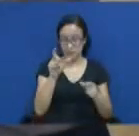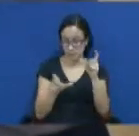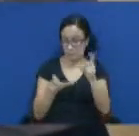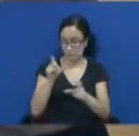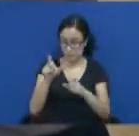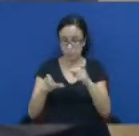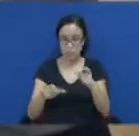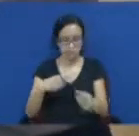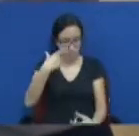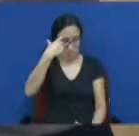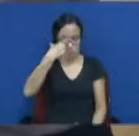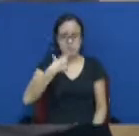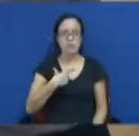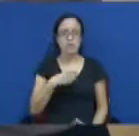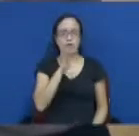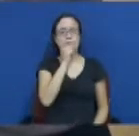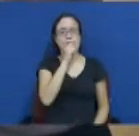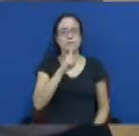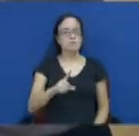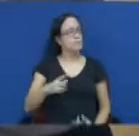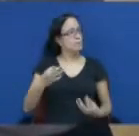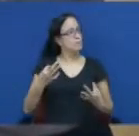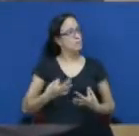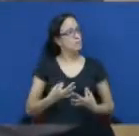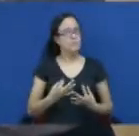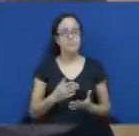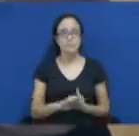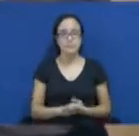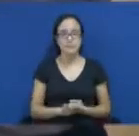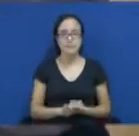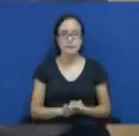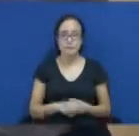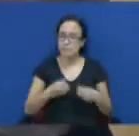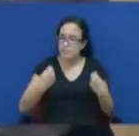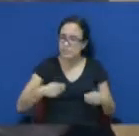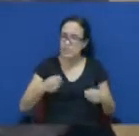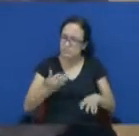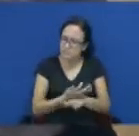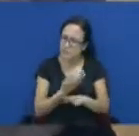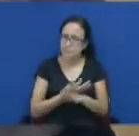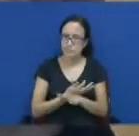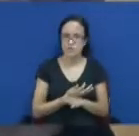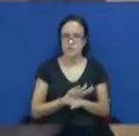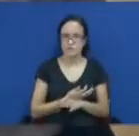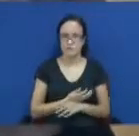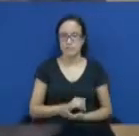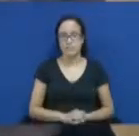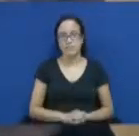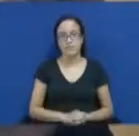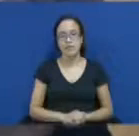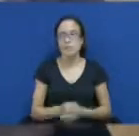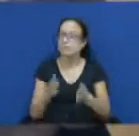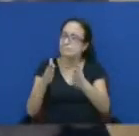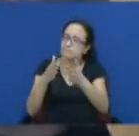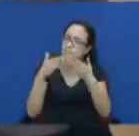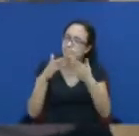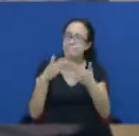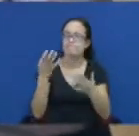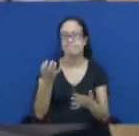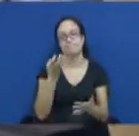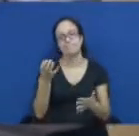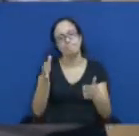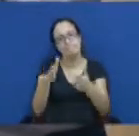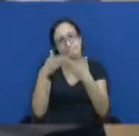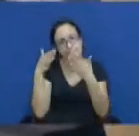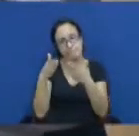poder deixar um legado para a nossa cidade. Então, eu quero fazer um pedido aos senhores